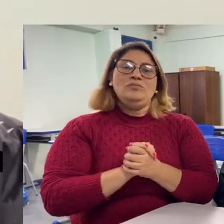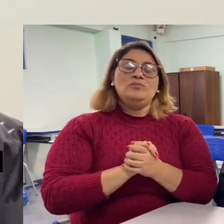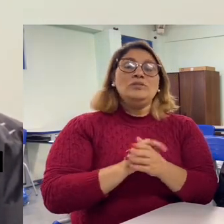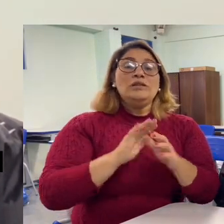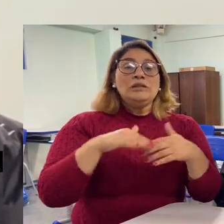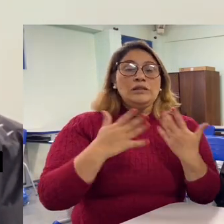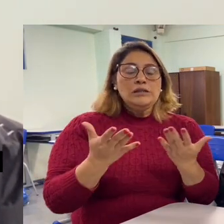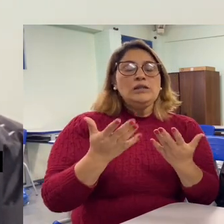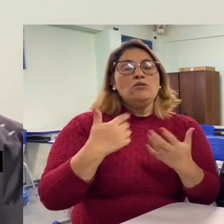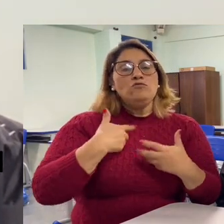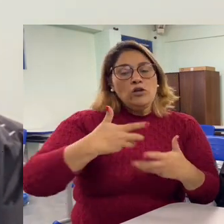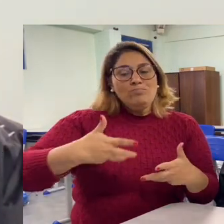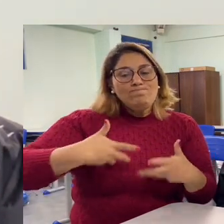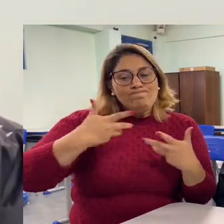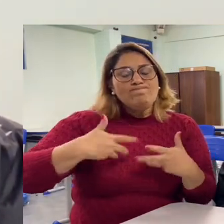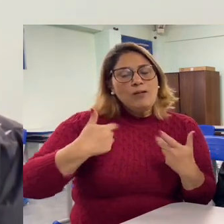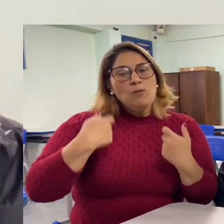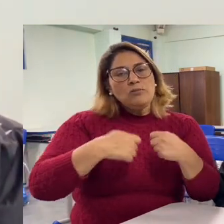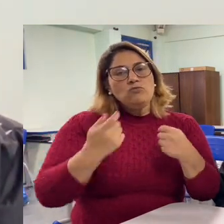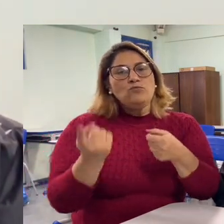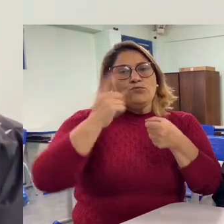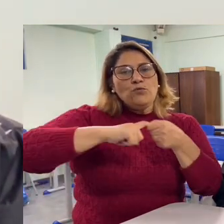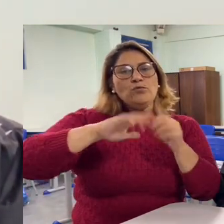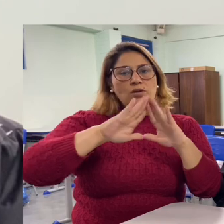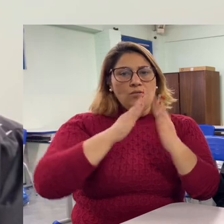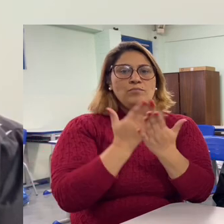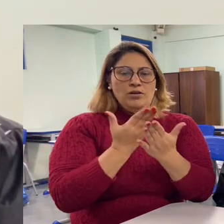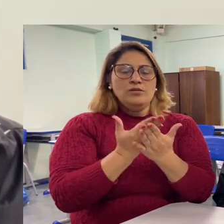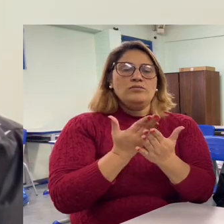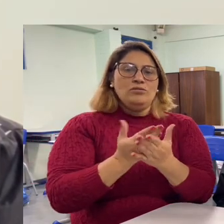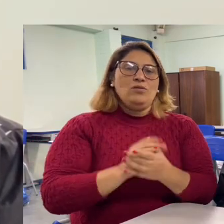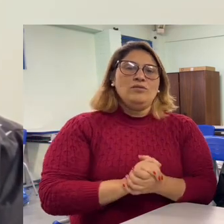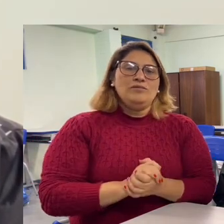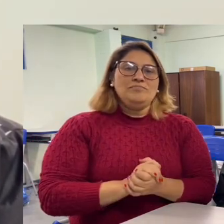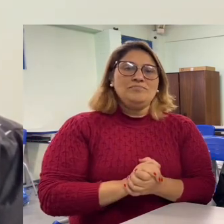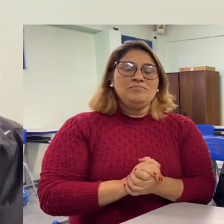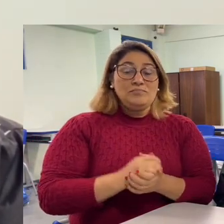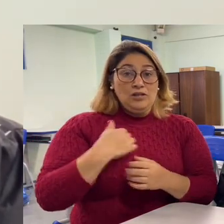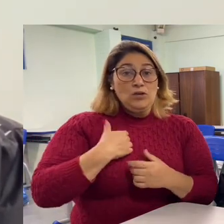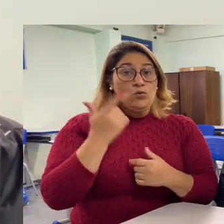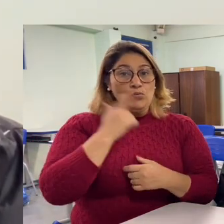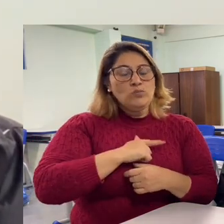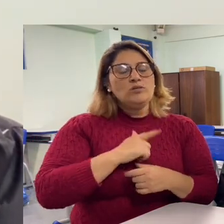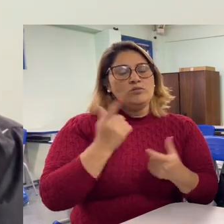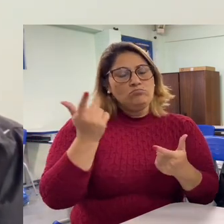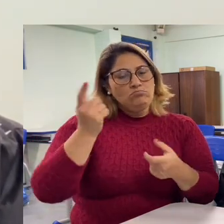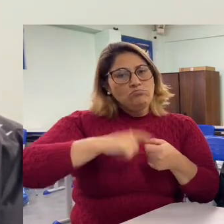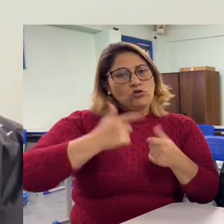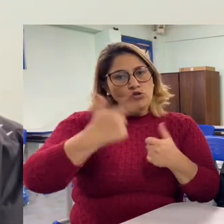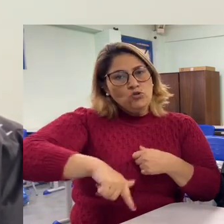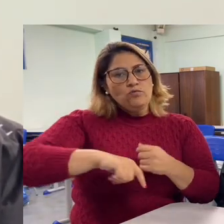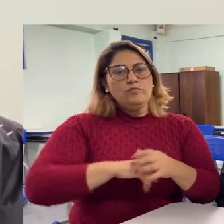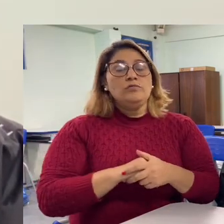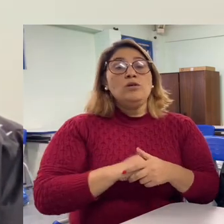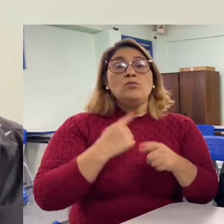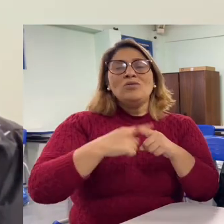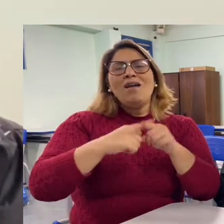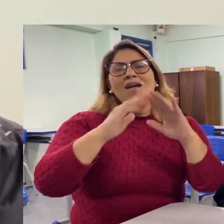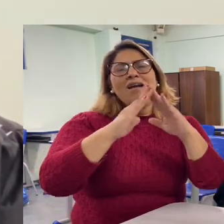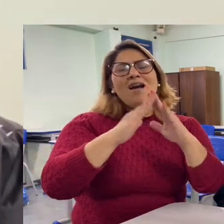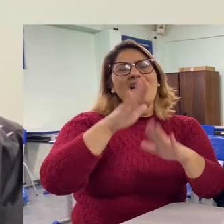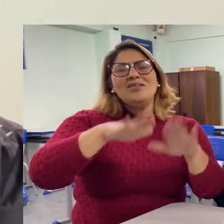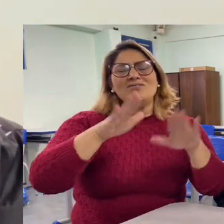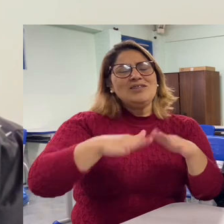escrever corretamente também essa parte. Então foi o que mais me fez querer estudar,